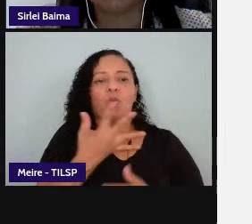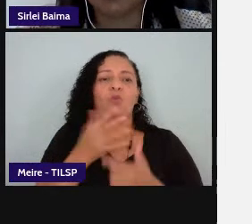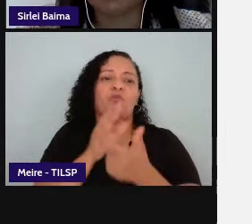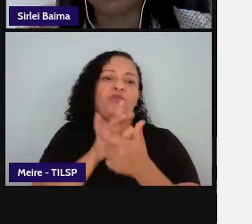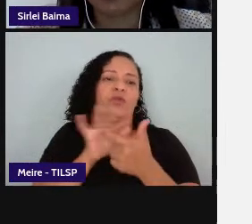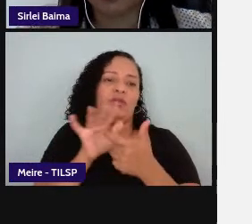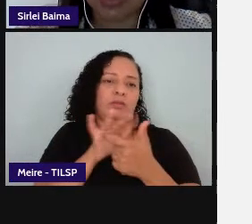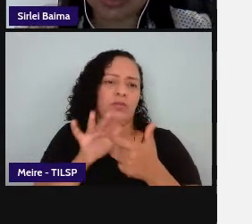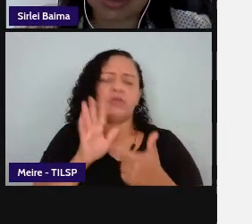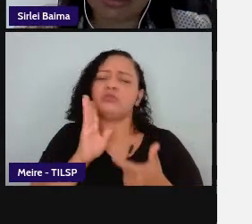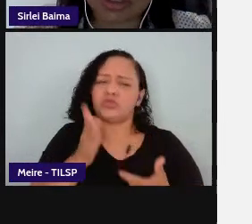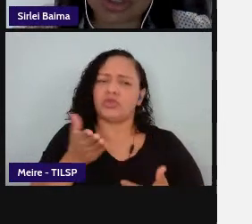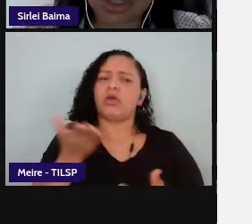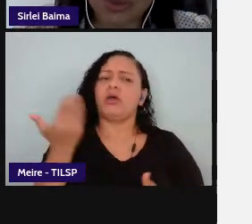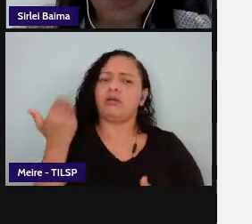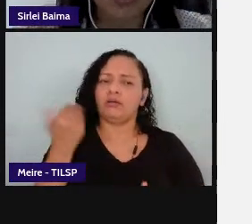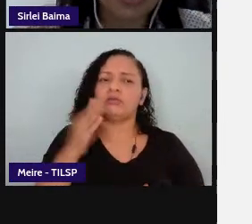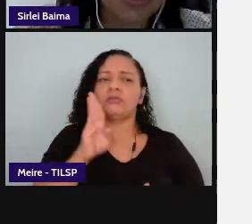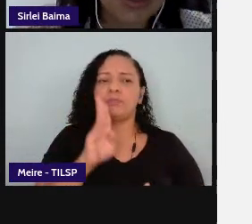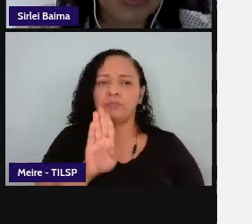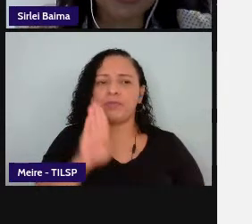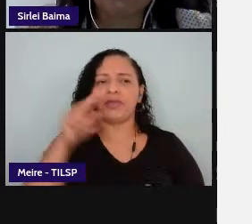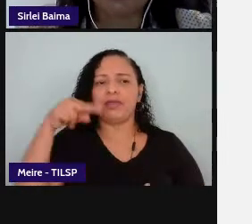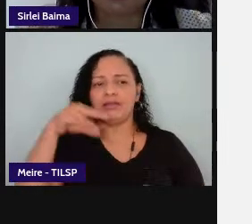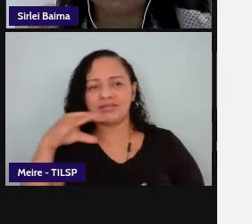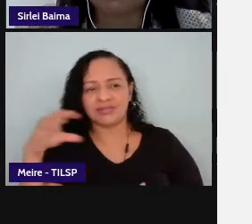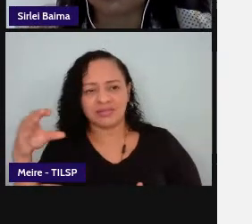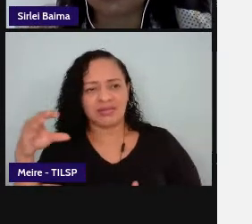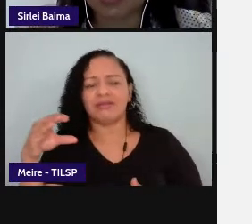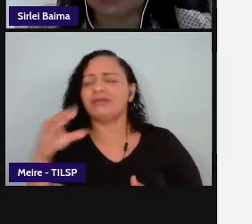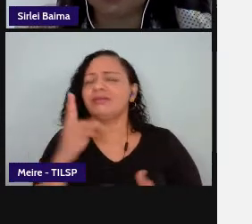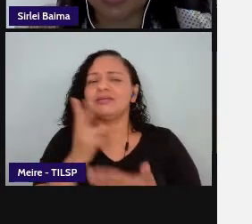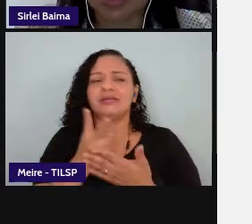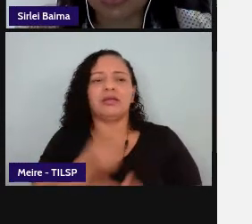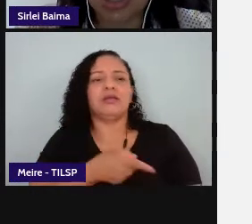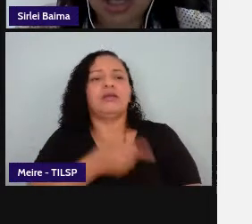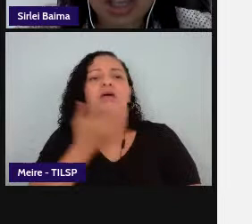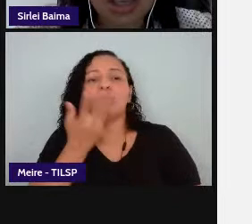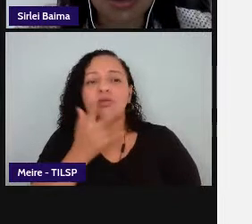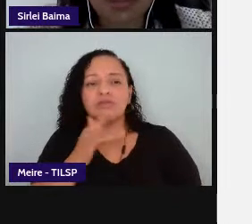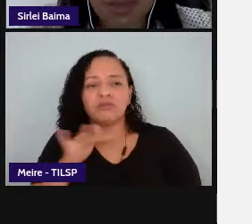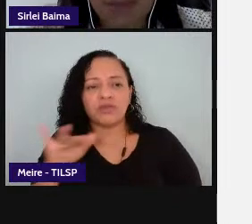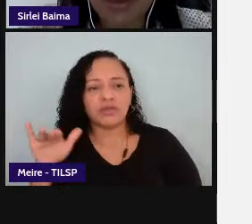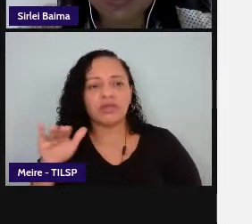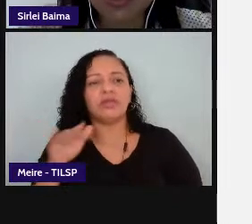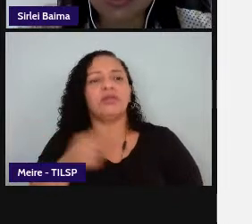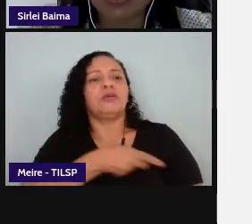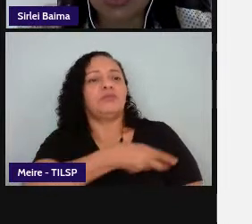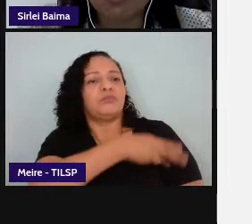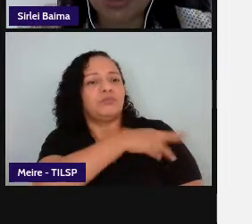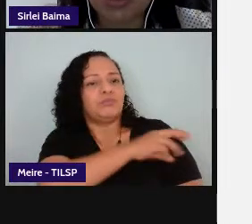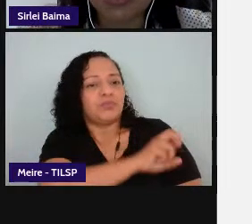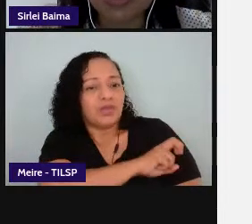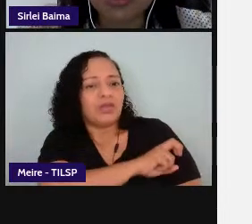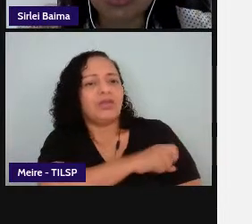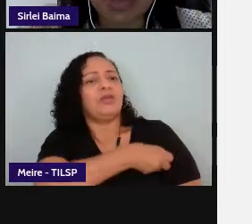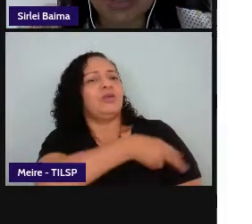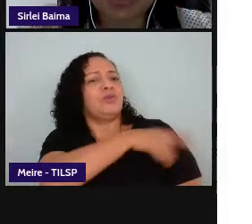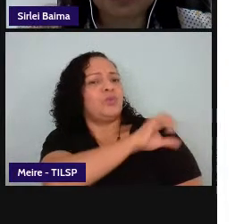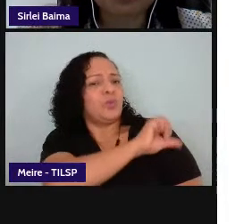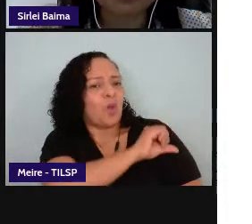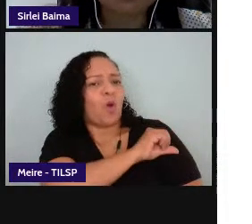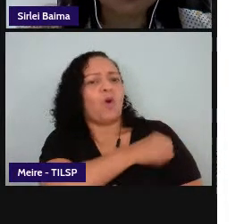BNCC desde a educação infantil ensino fundamental anos iniciais e finais e perpassando pelo